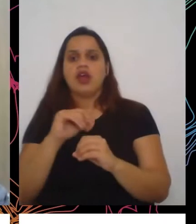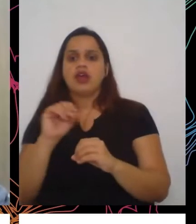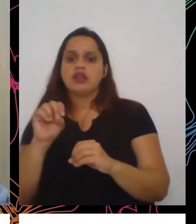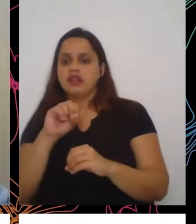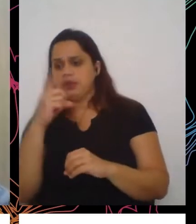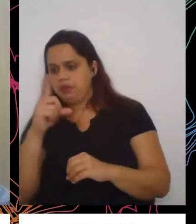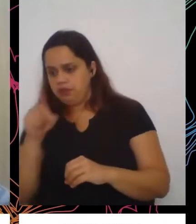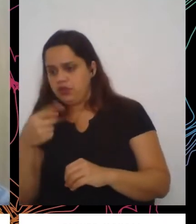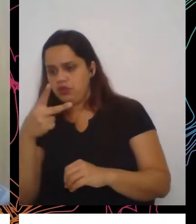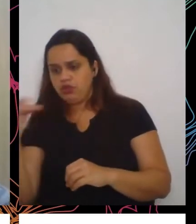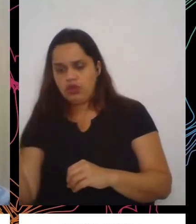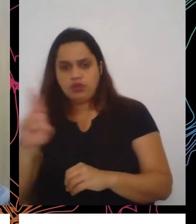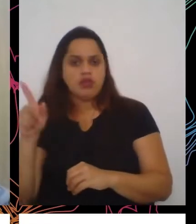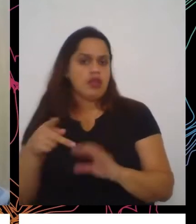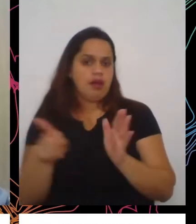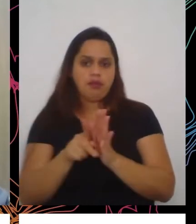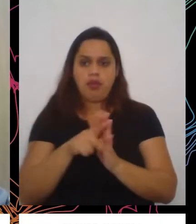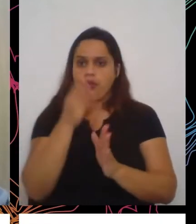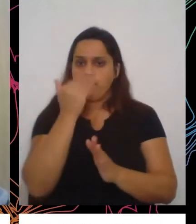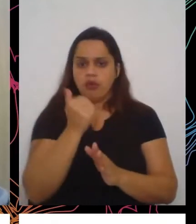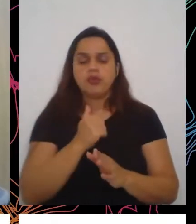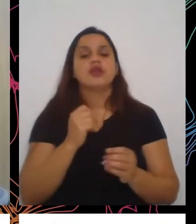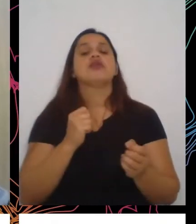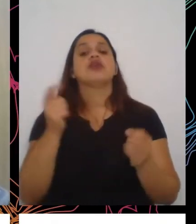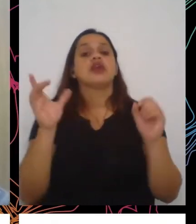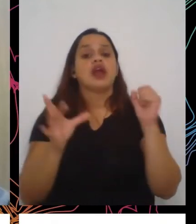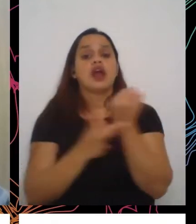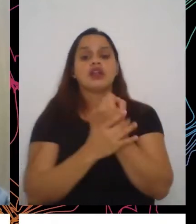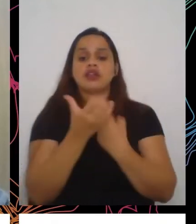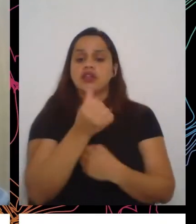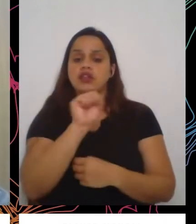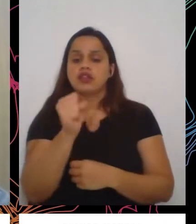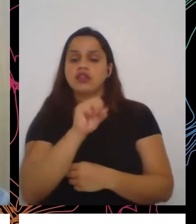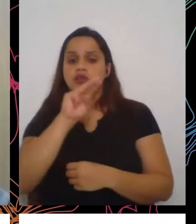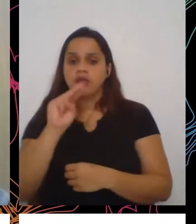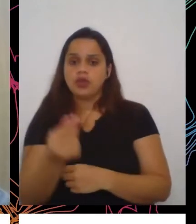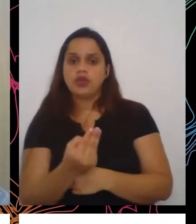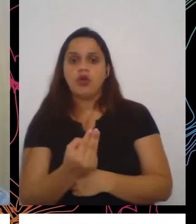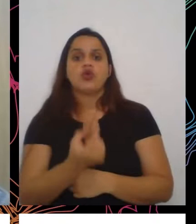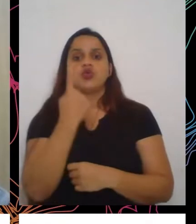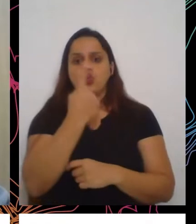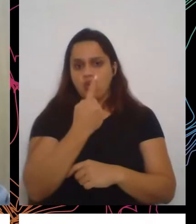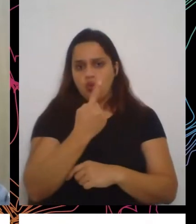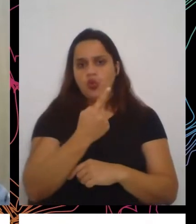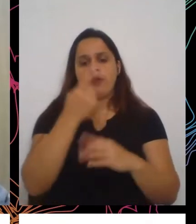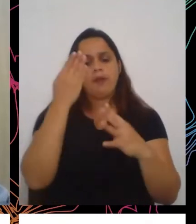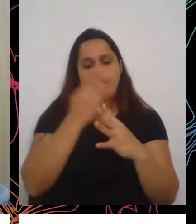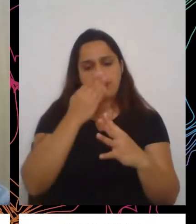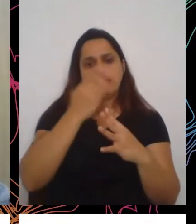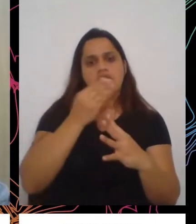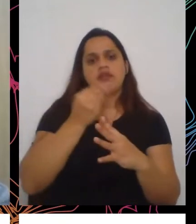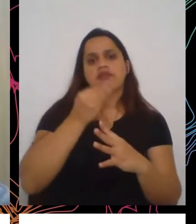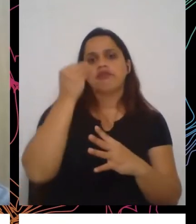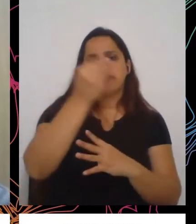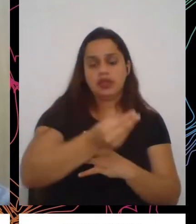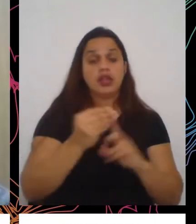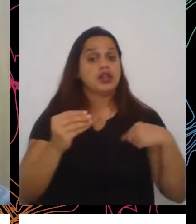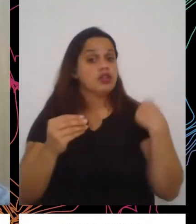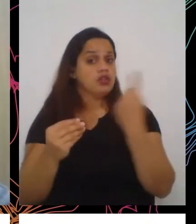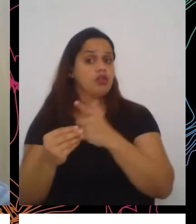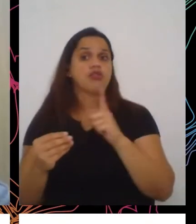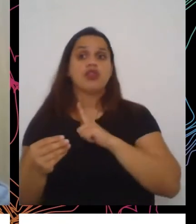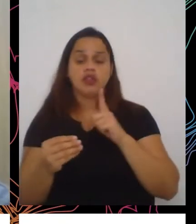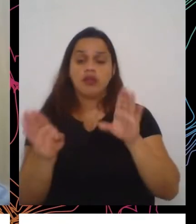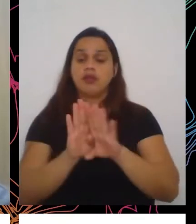né, que garantiu ali a 68 milhões de brasileiros pelo menos uma parcela desse auxílio e nós tivemos, assim que o governo